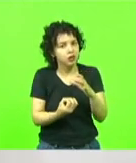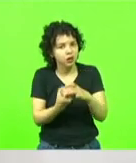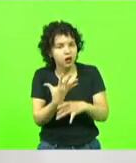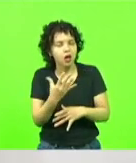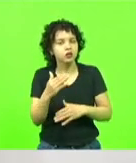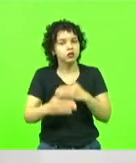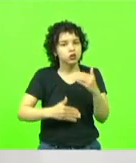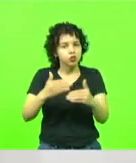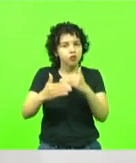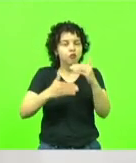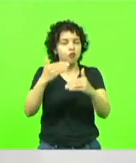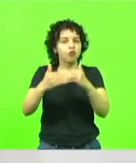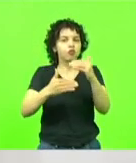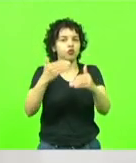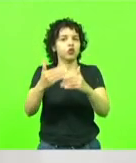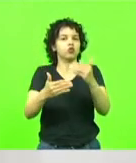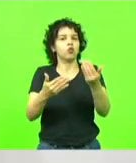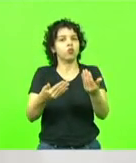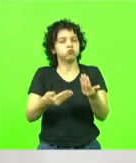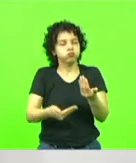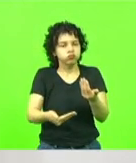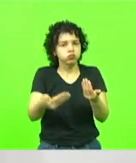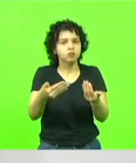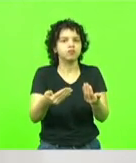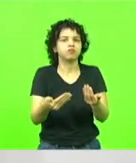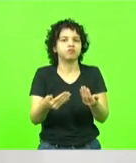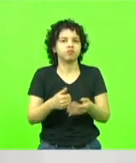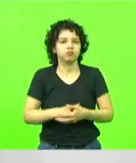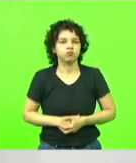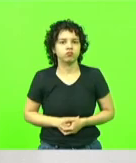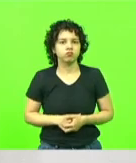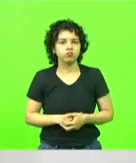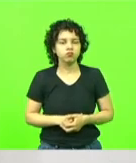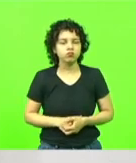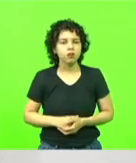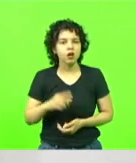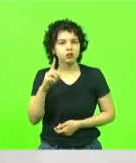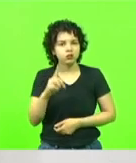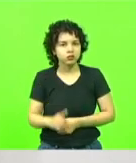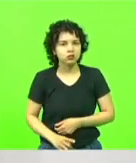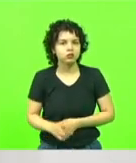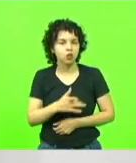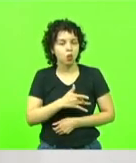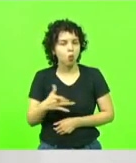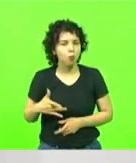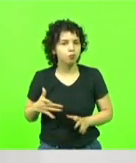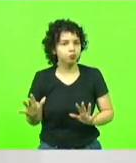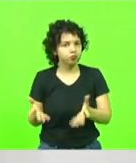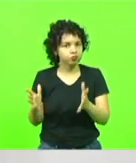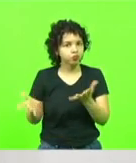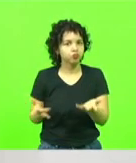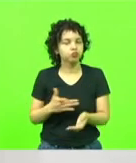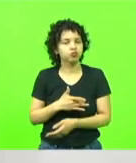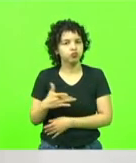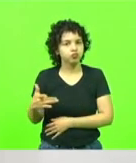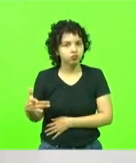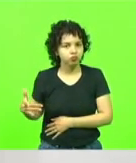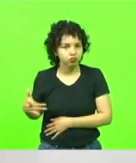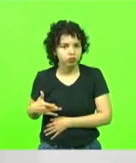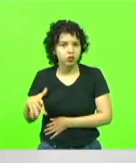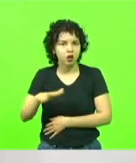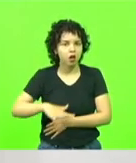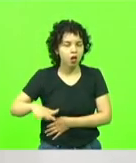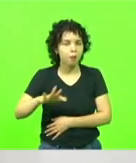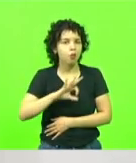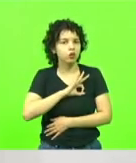desenvolvido, e está sendo aplicado pela Diretoria de Saúde e Promoção Social da Polícia Militar, que atende a todos os